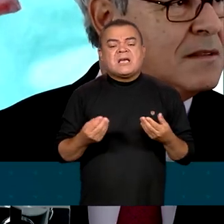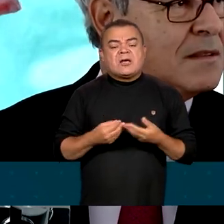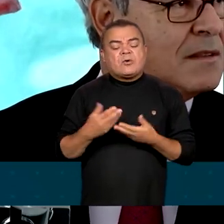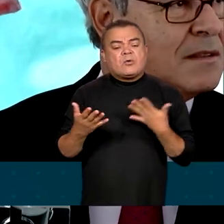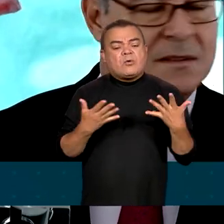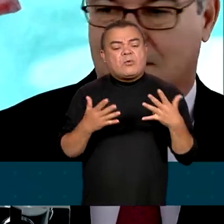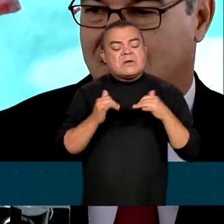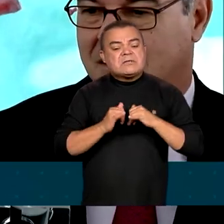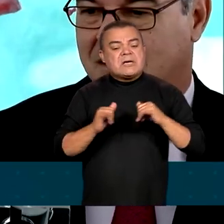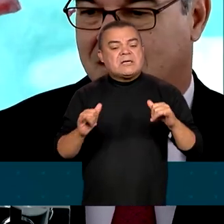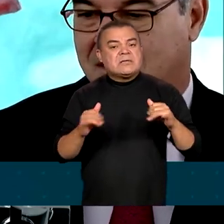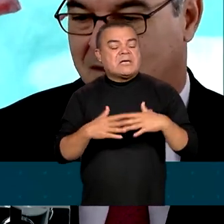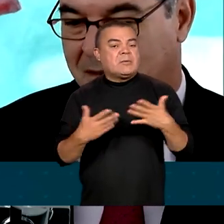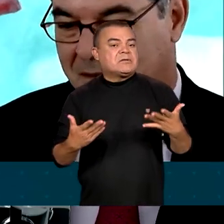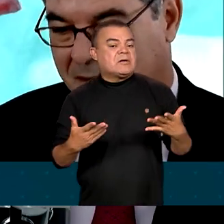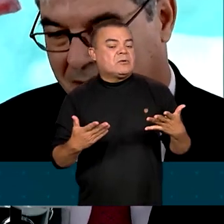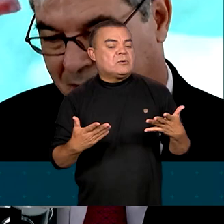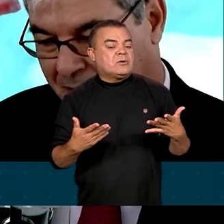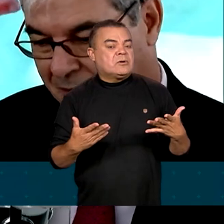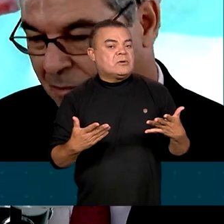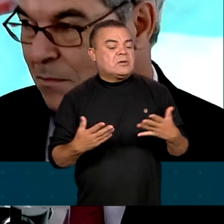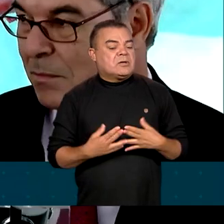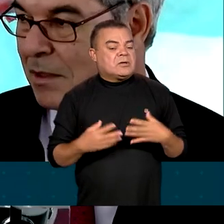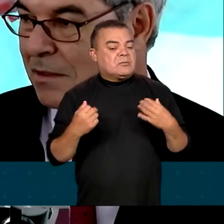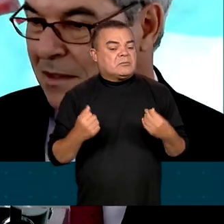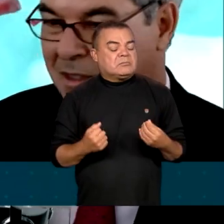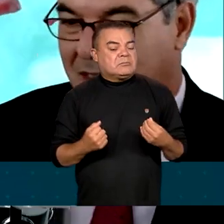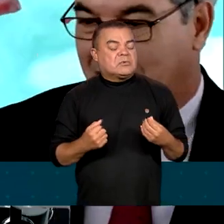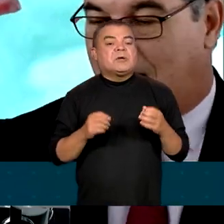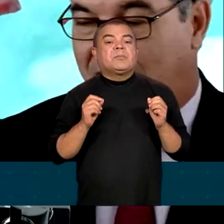teve toda essa repercussão, para poder ter essa fala sua.